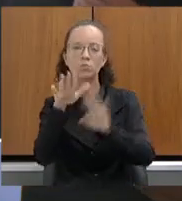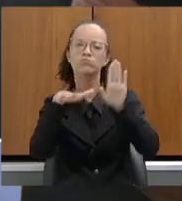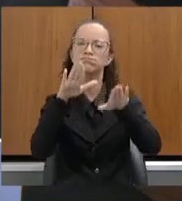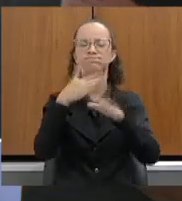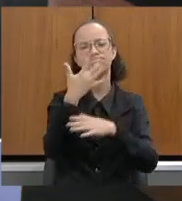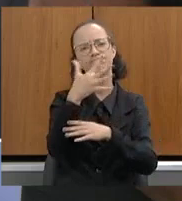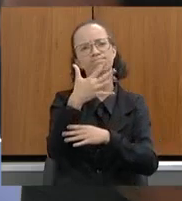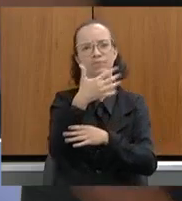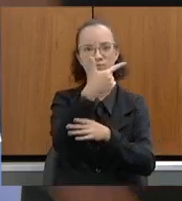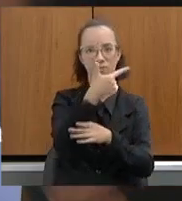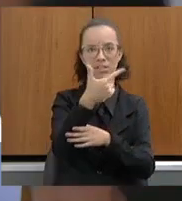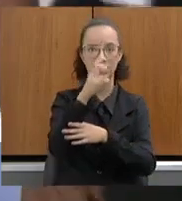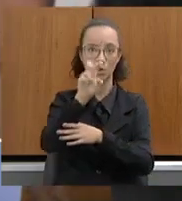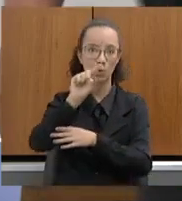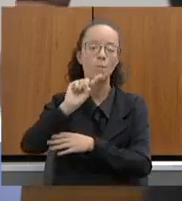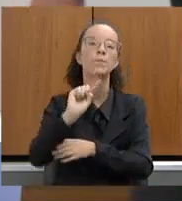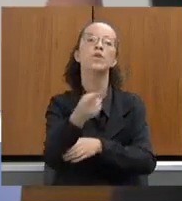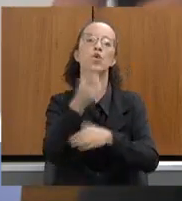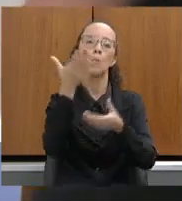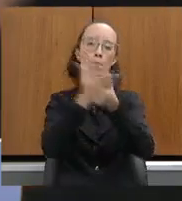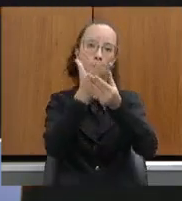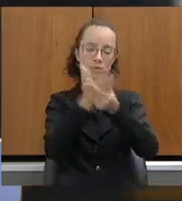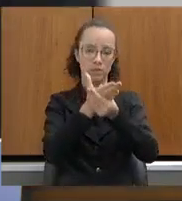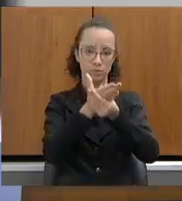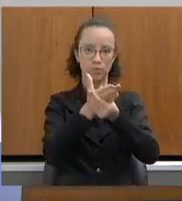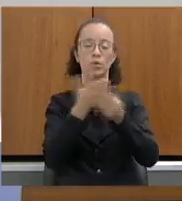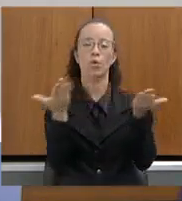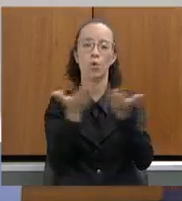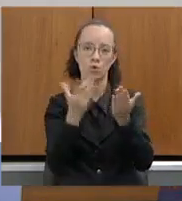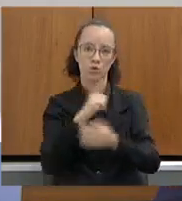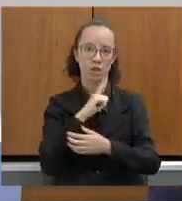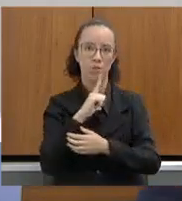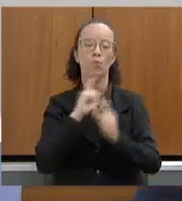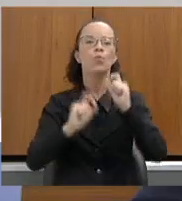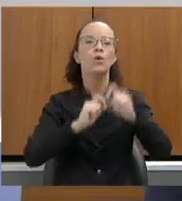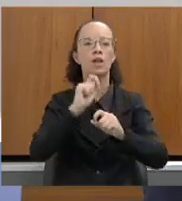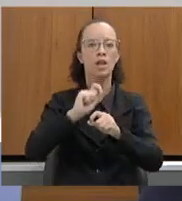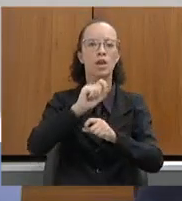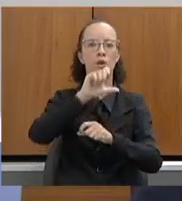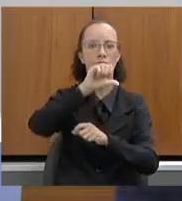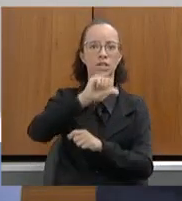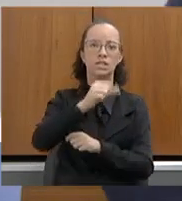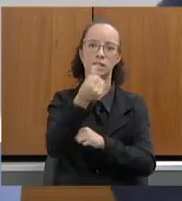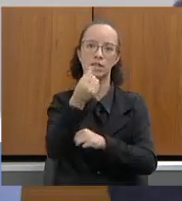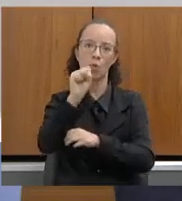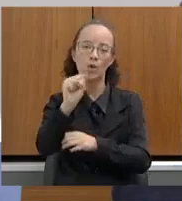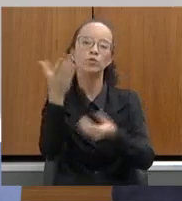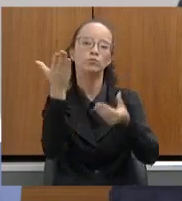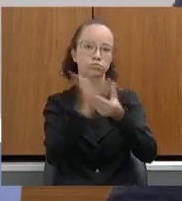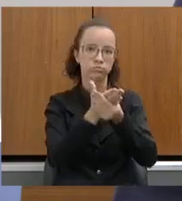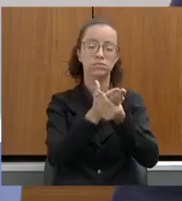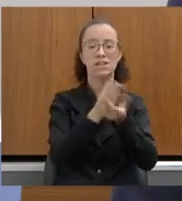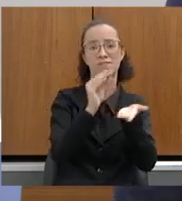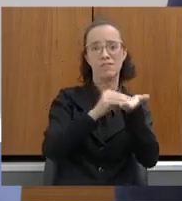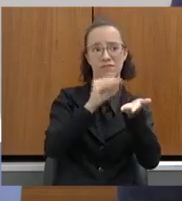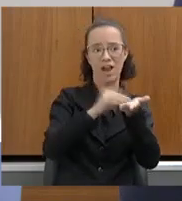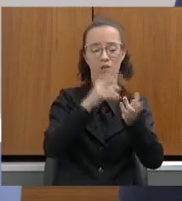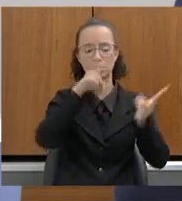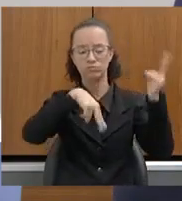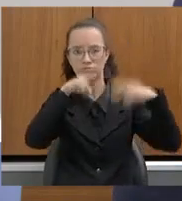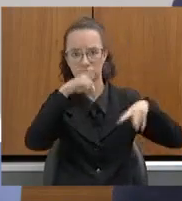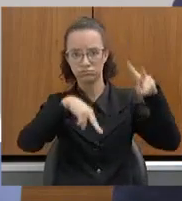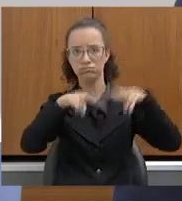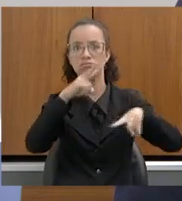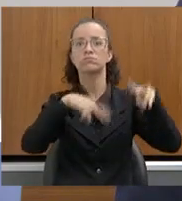25 mil processos. Hoje nós temos 968 processos pendentes de análise